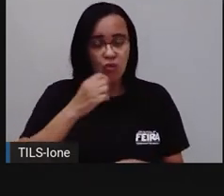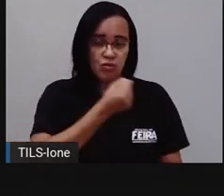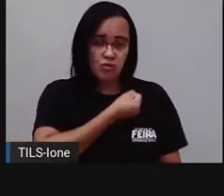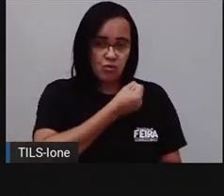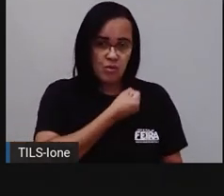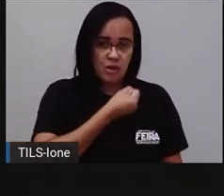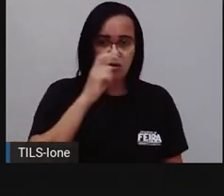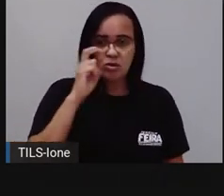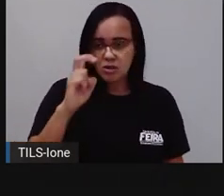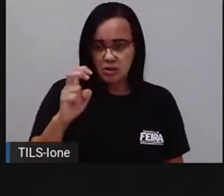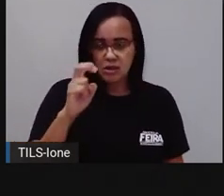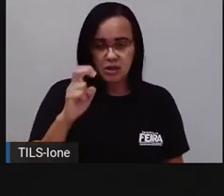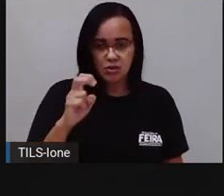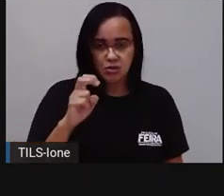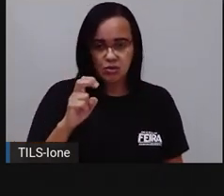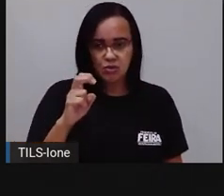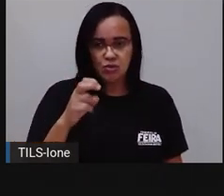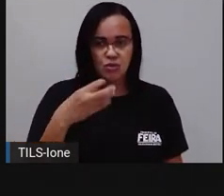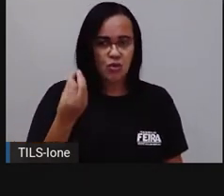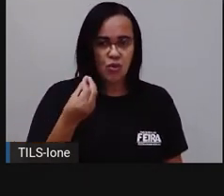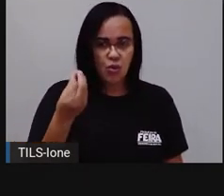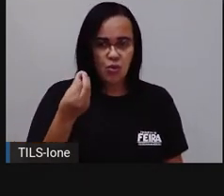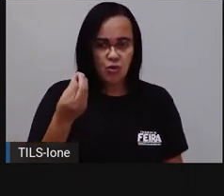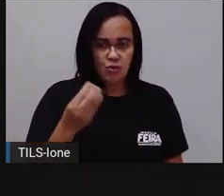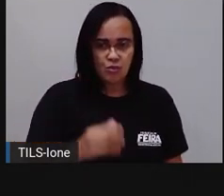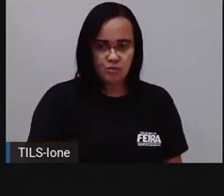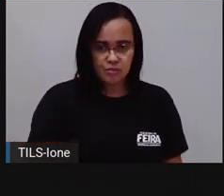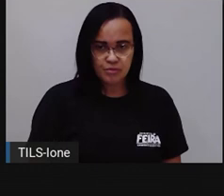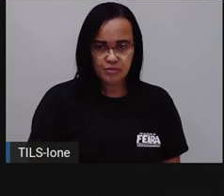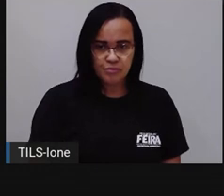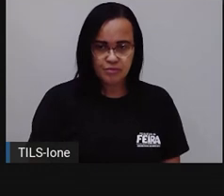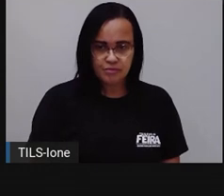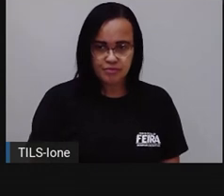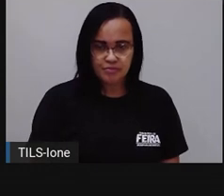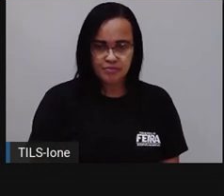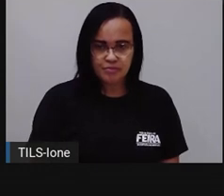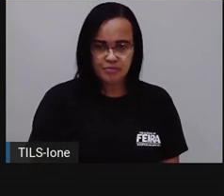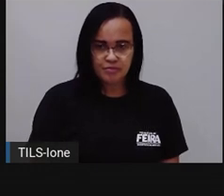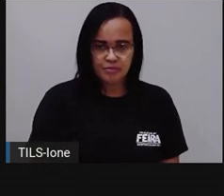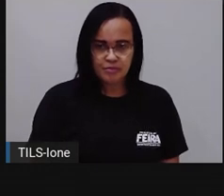5, 1, 2, 3, 4, 5. Ó, vai fazendo pontilhado,